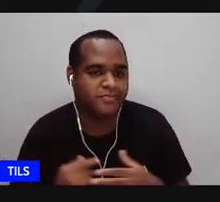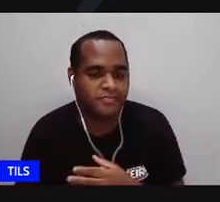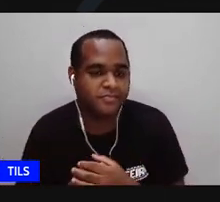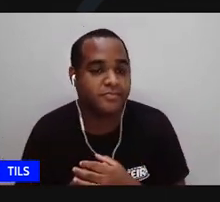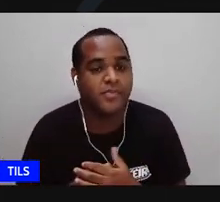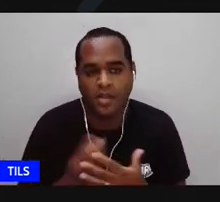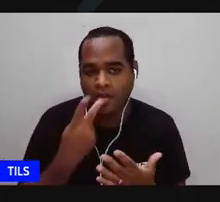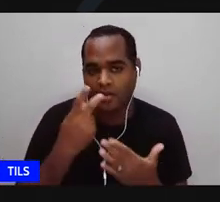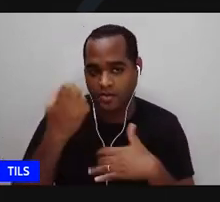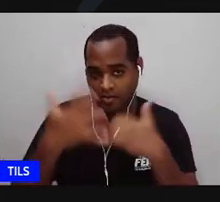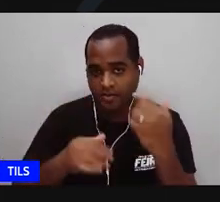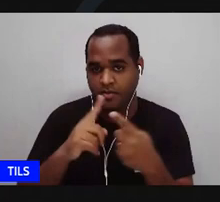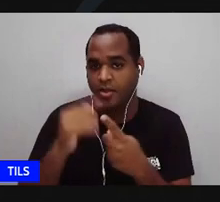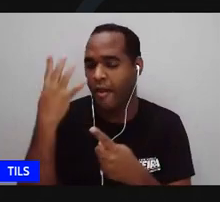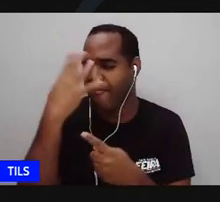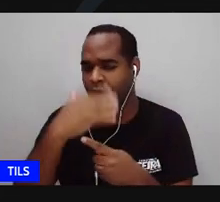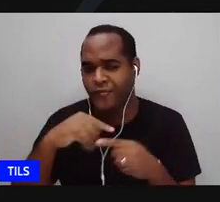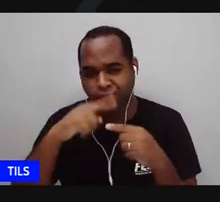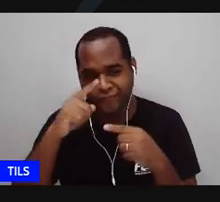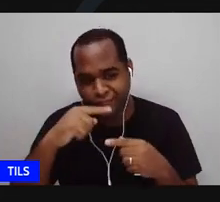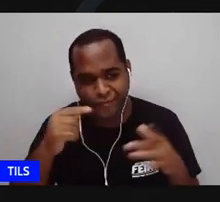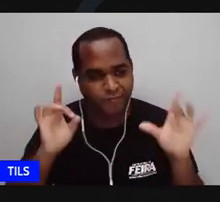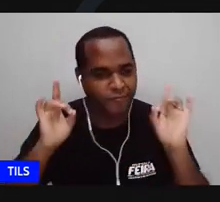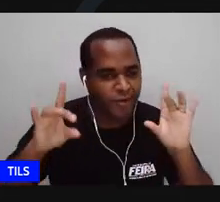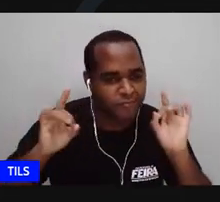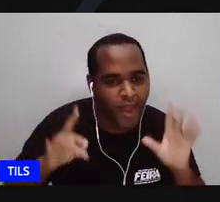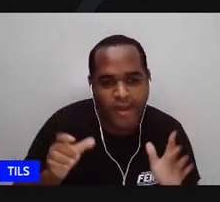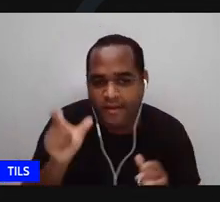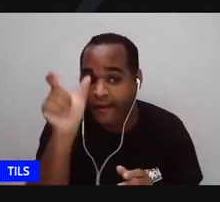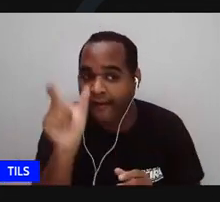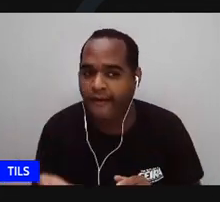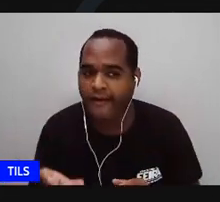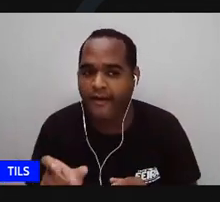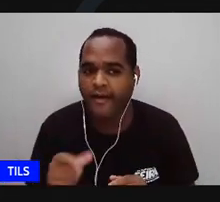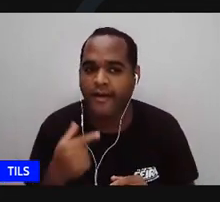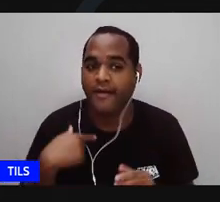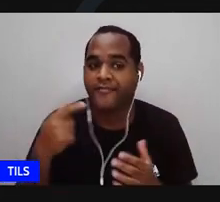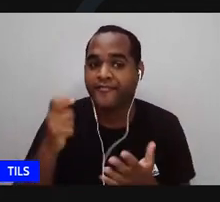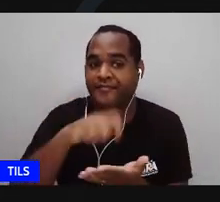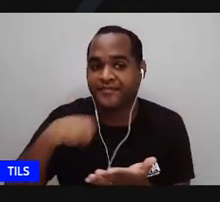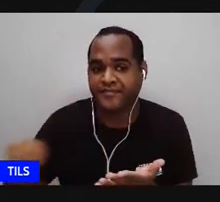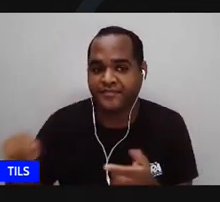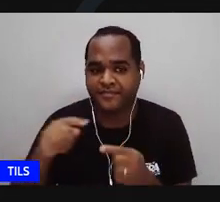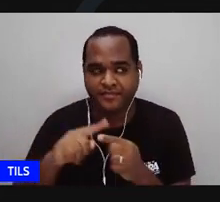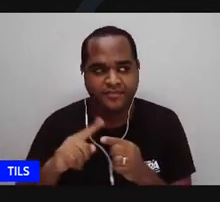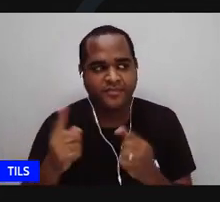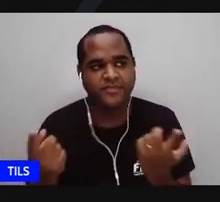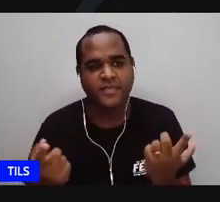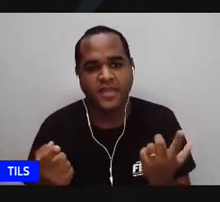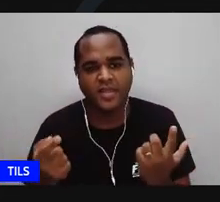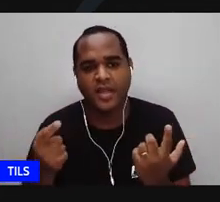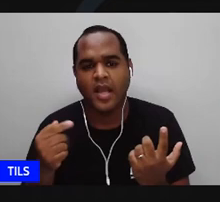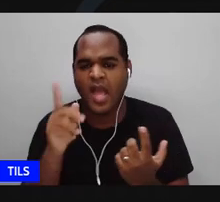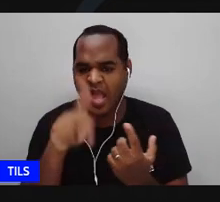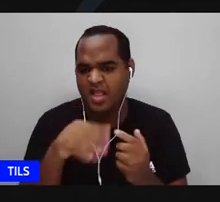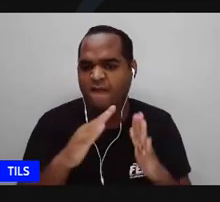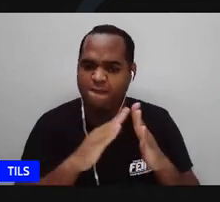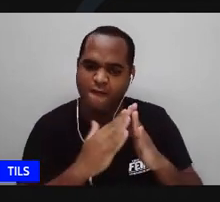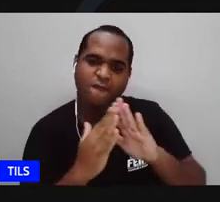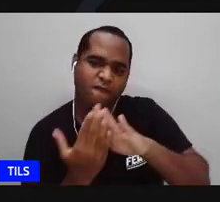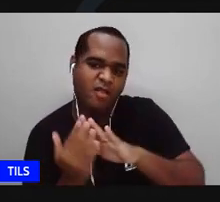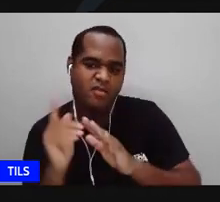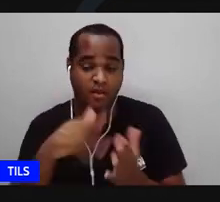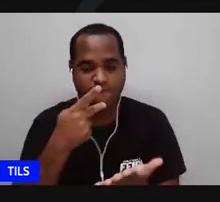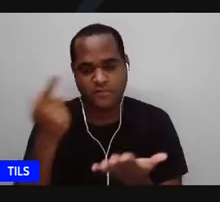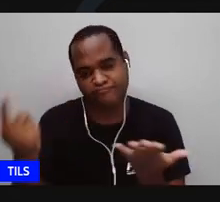está linda e elegantíssima e ela não escreveu o grande ela não era a favelã que